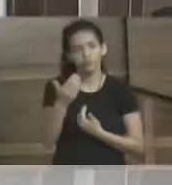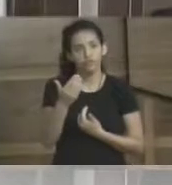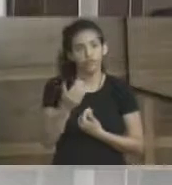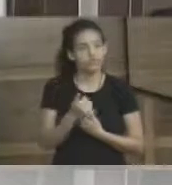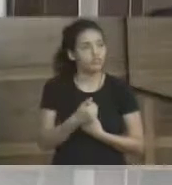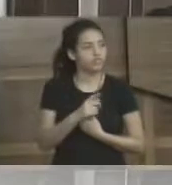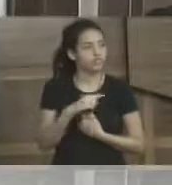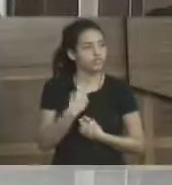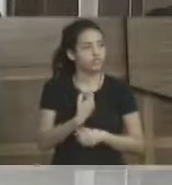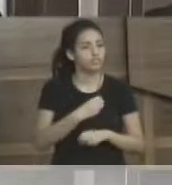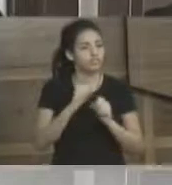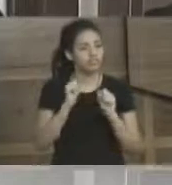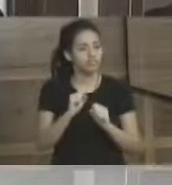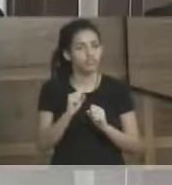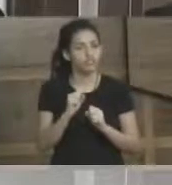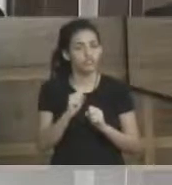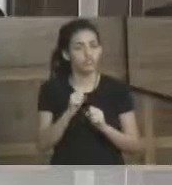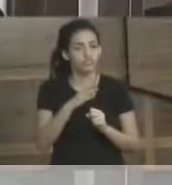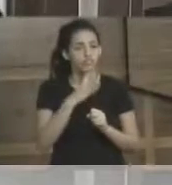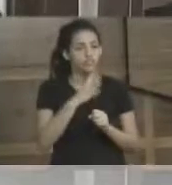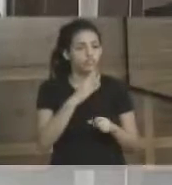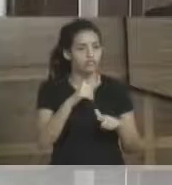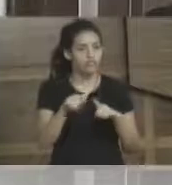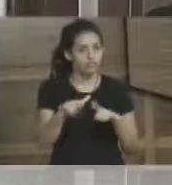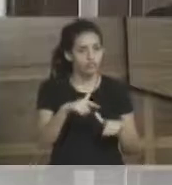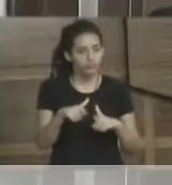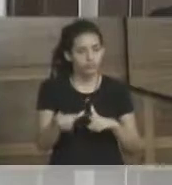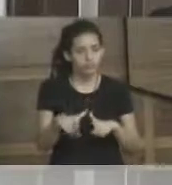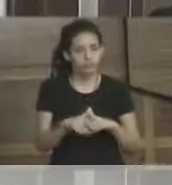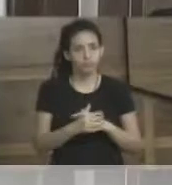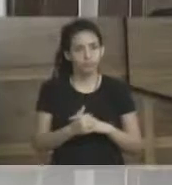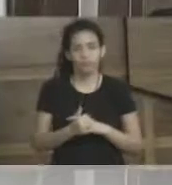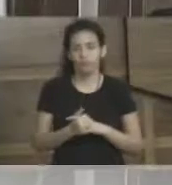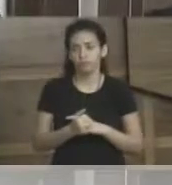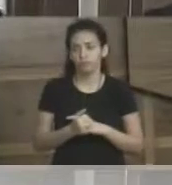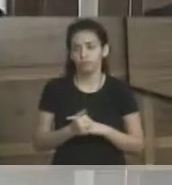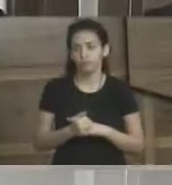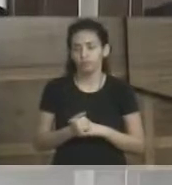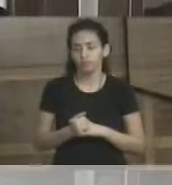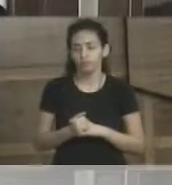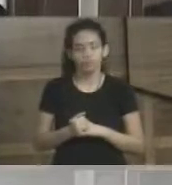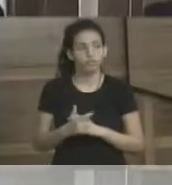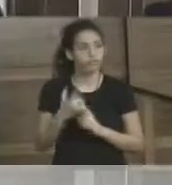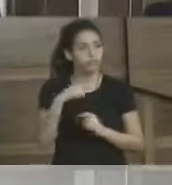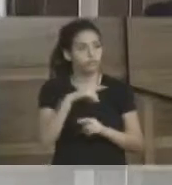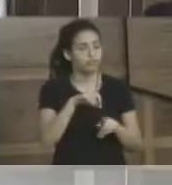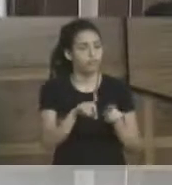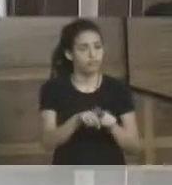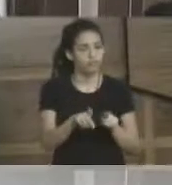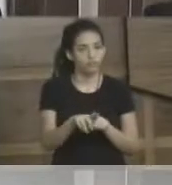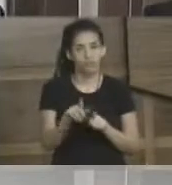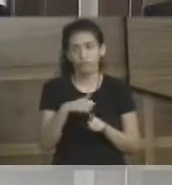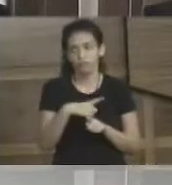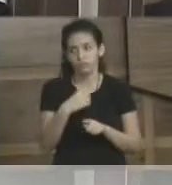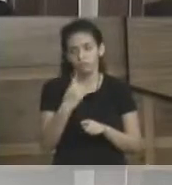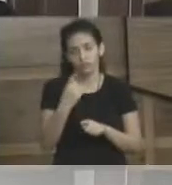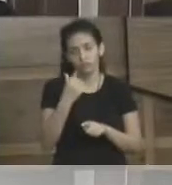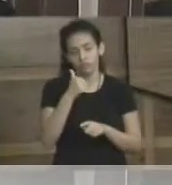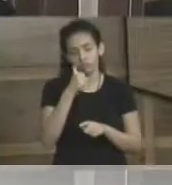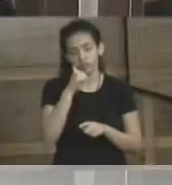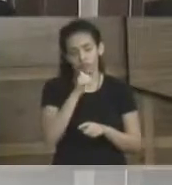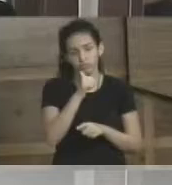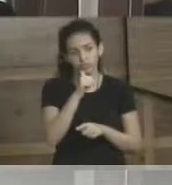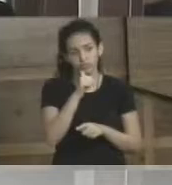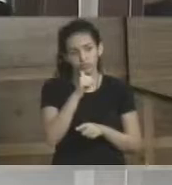que foi a gente poder ver de perto um pouquinho do trabalho, pouquinho daqueles anjos especiais, e lá também houve uma senhora, até